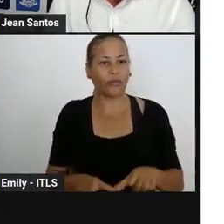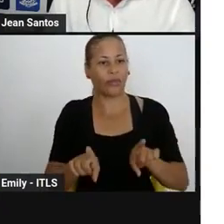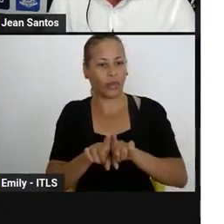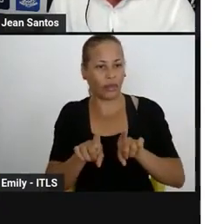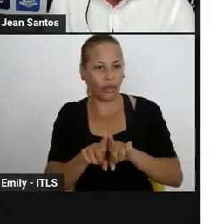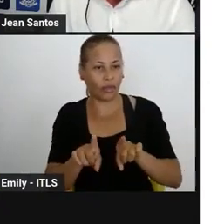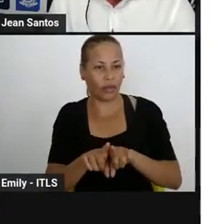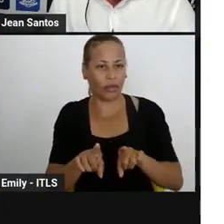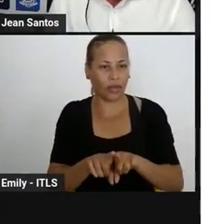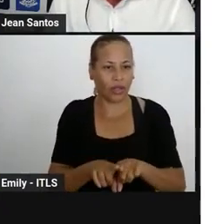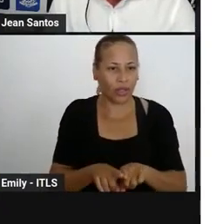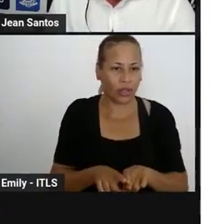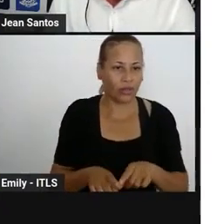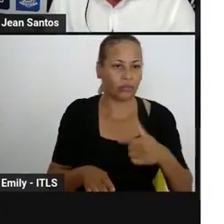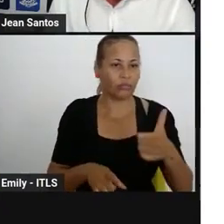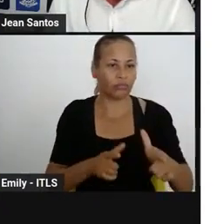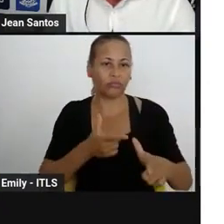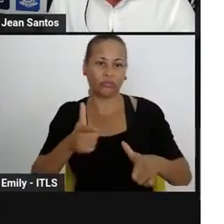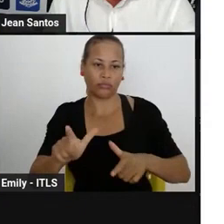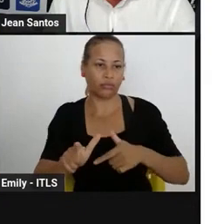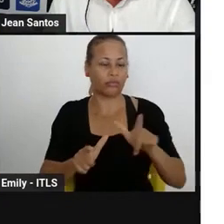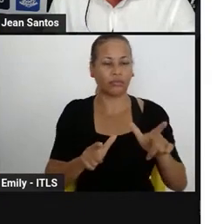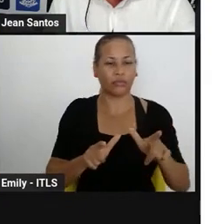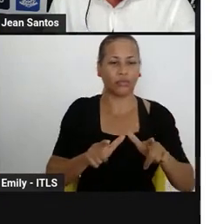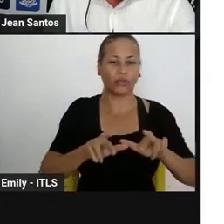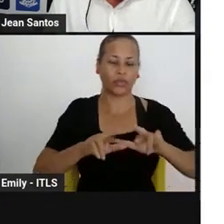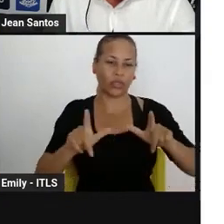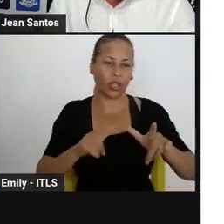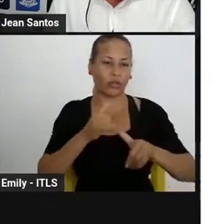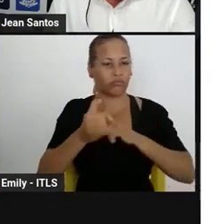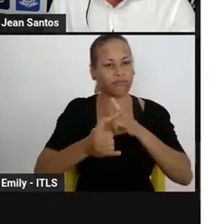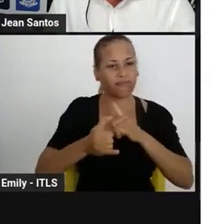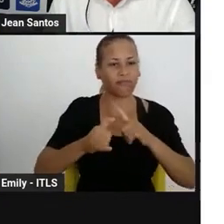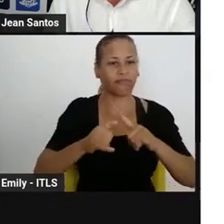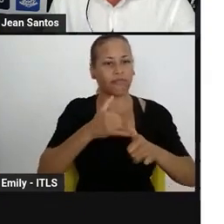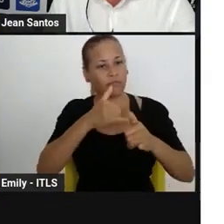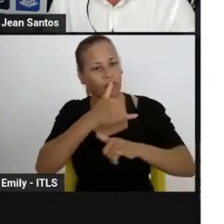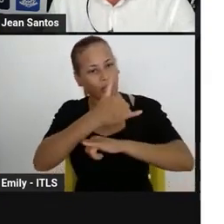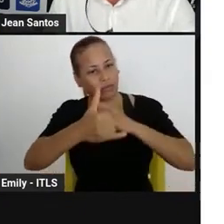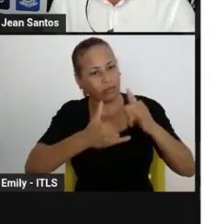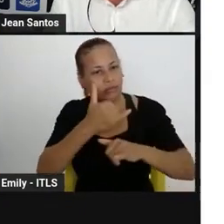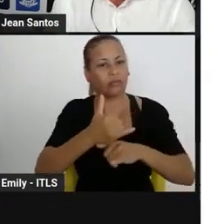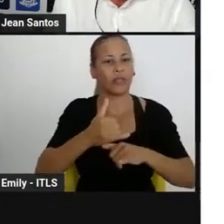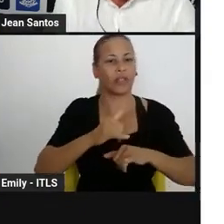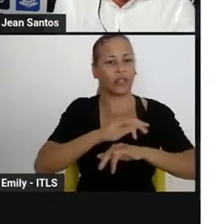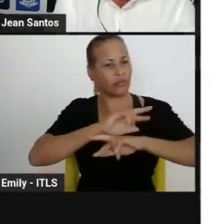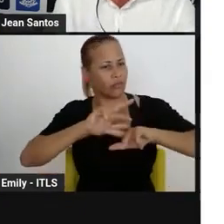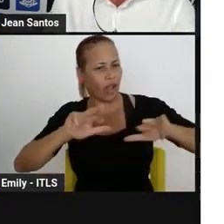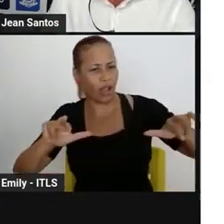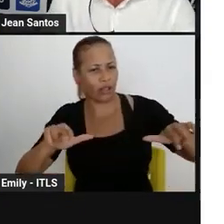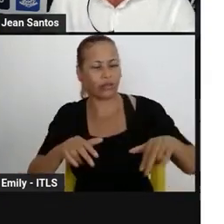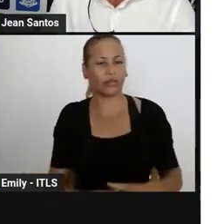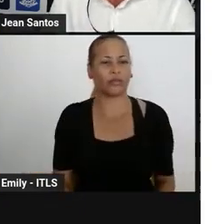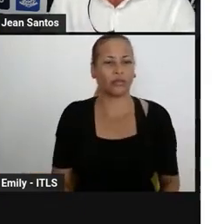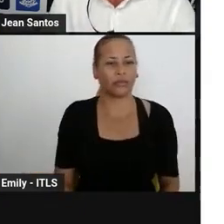modos de interação no ambiente digital, e redes sociais, dentre outras temáticas.